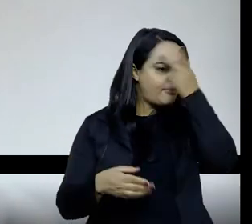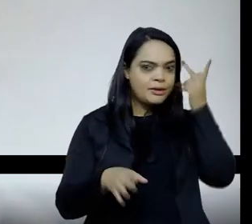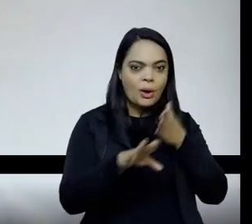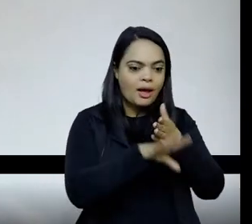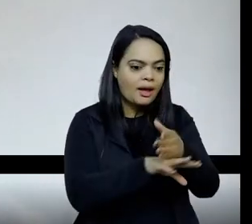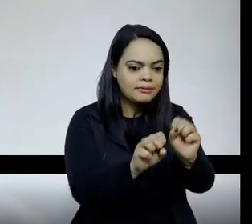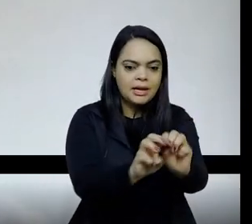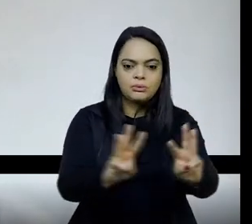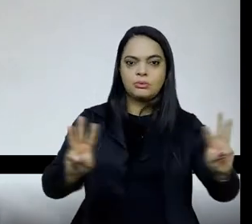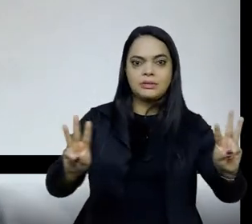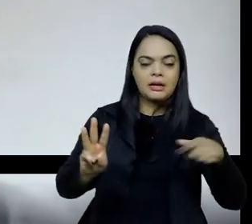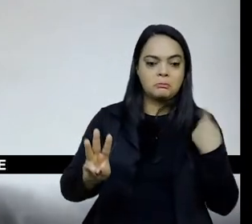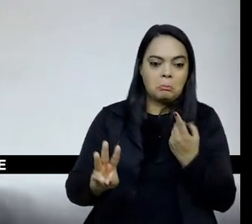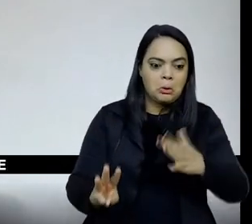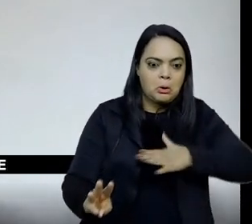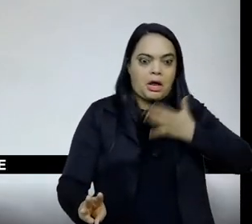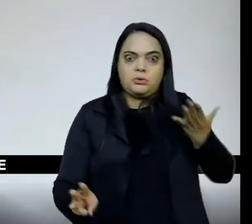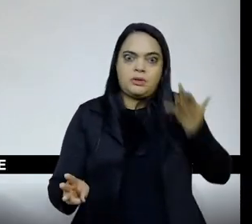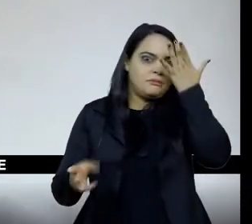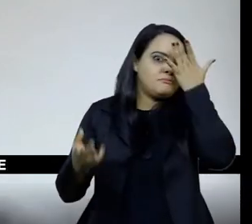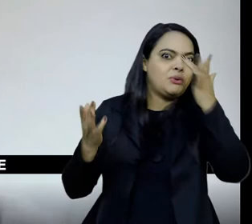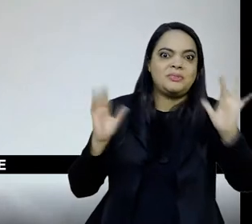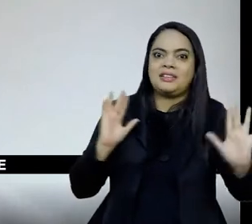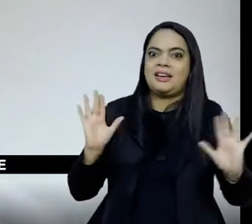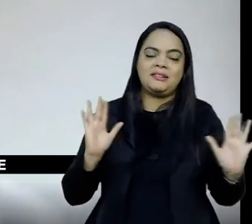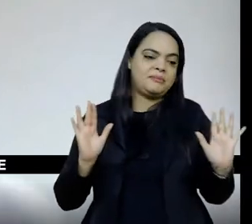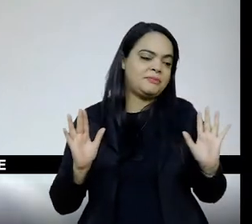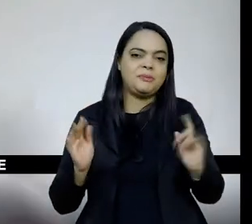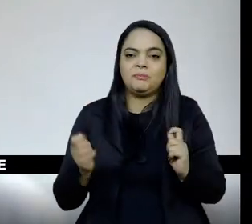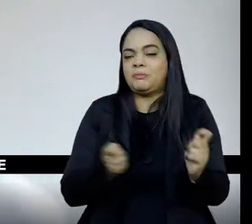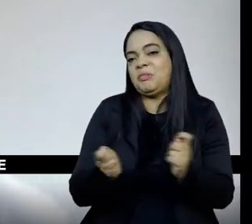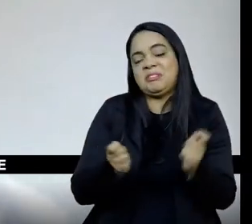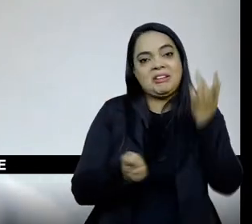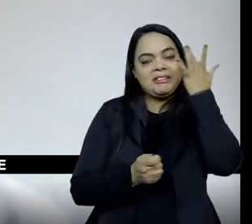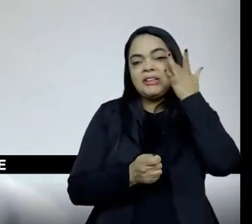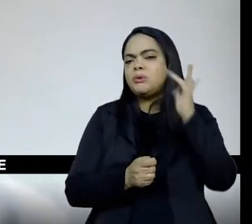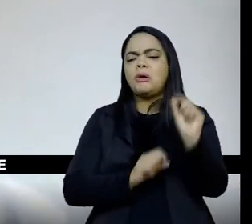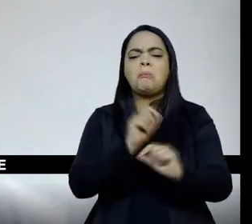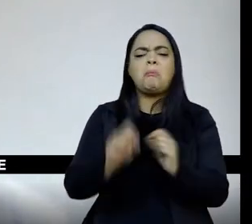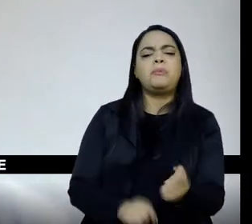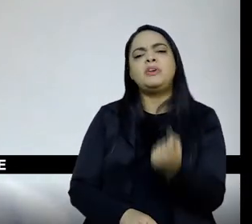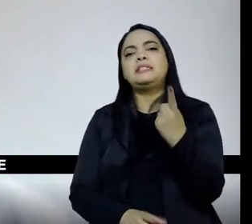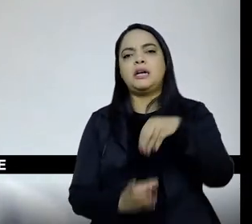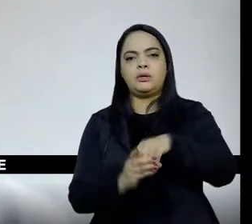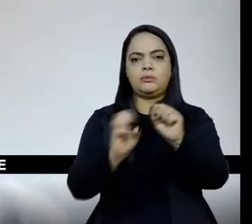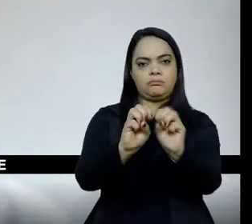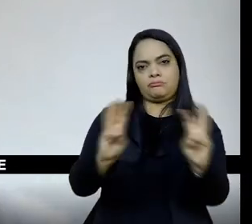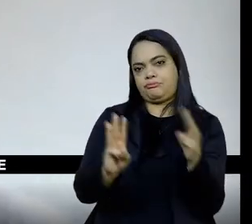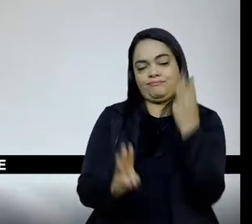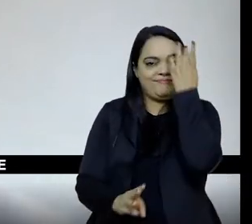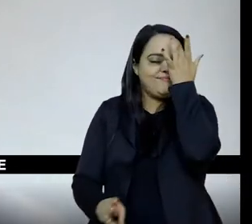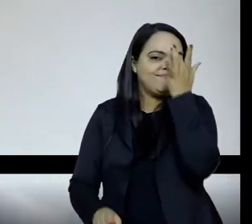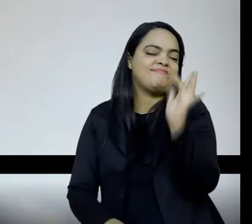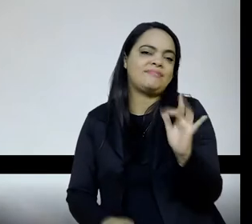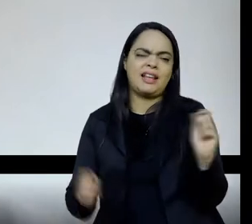controlar o estranhamento do qual eles serão, digamos assim, o que eles estranharão, então, é difícil, é